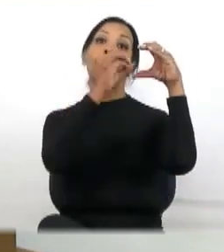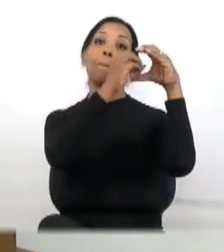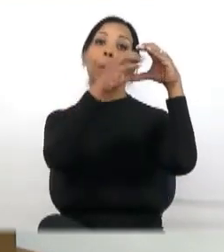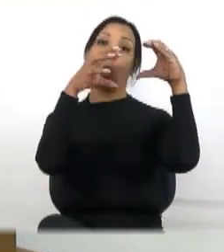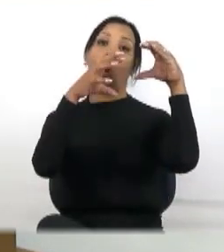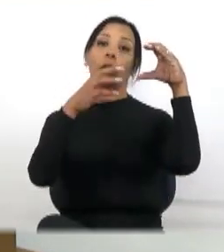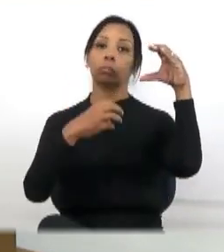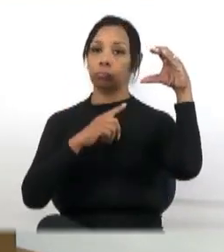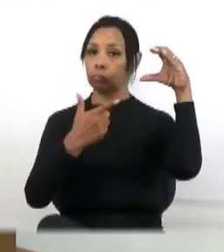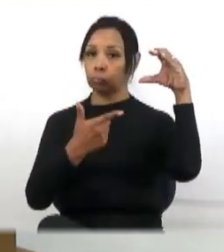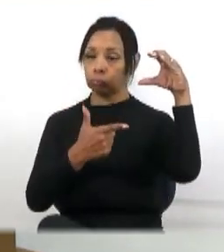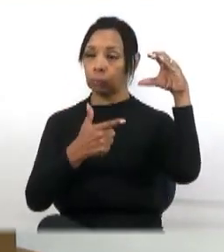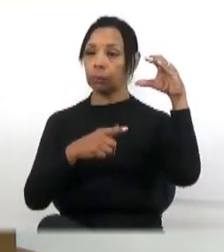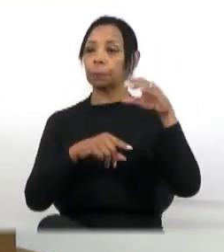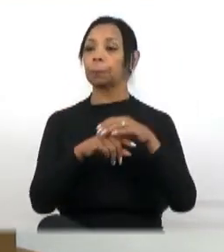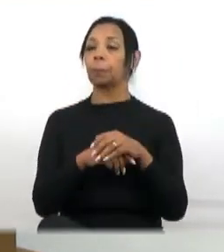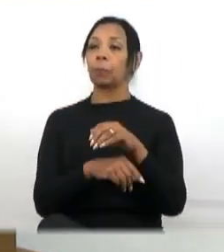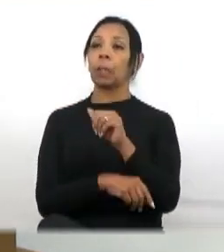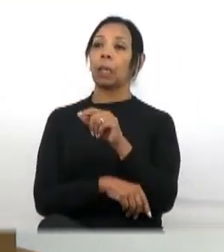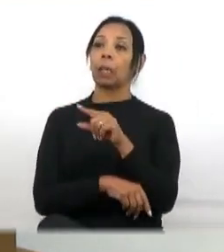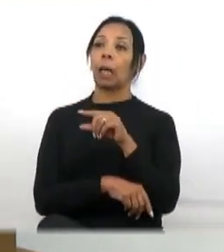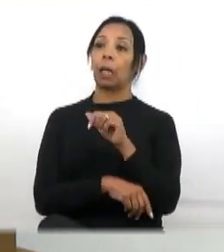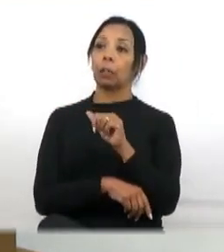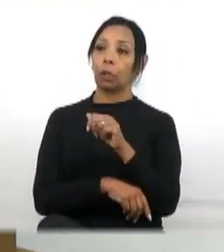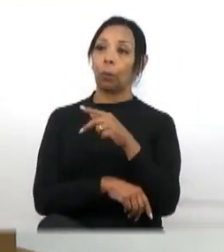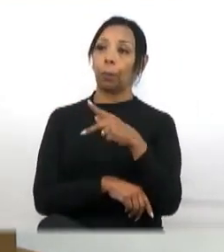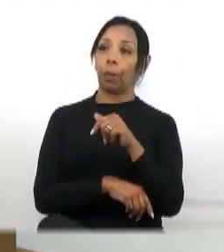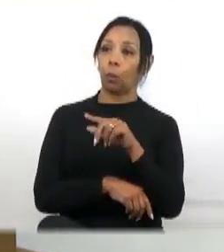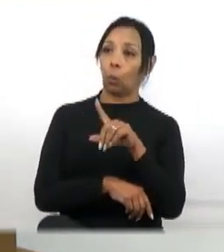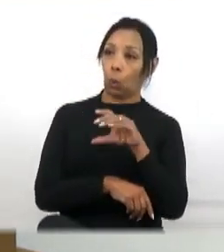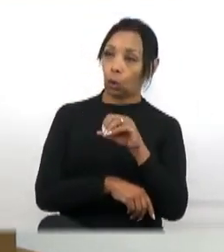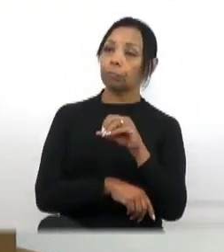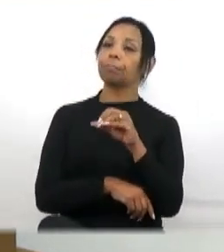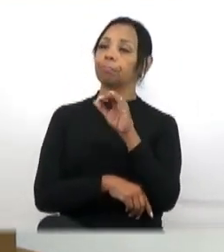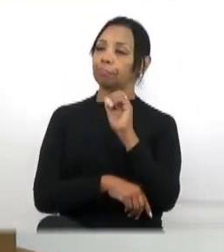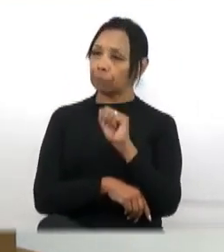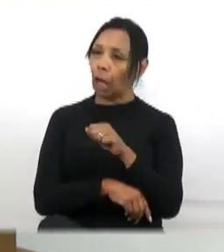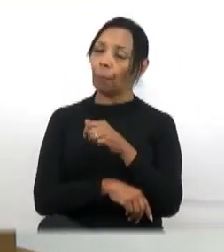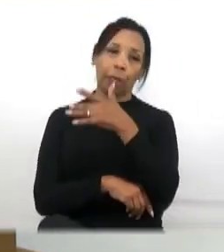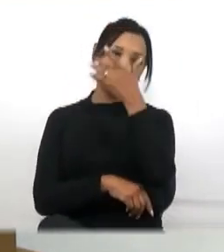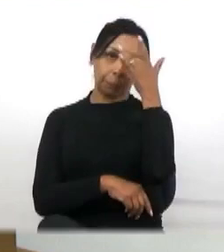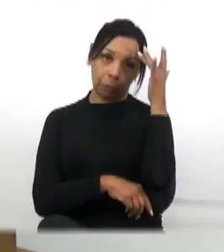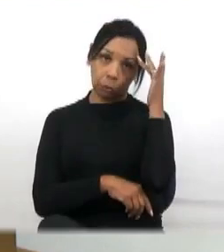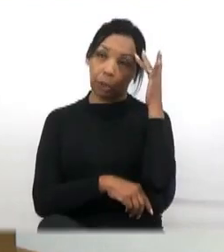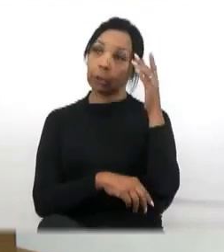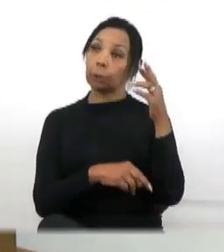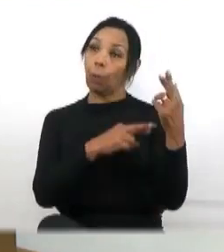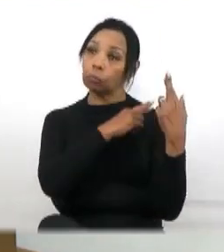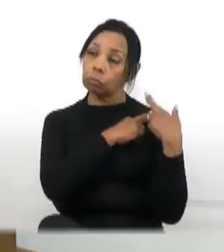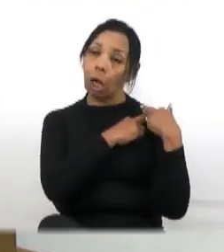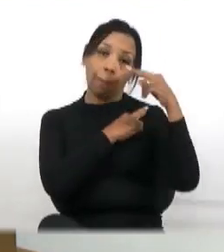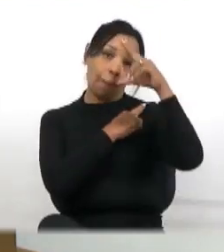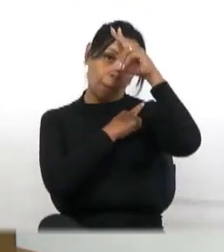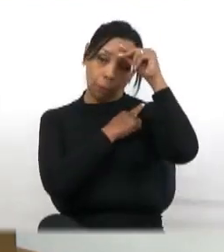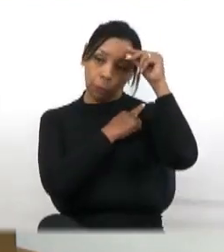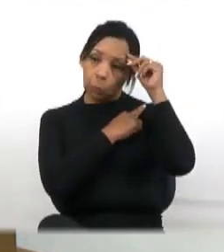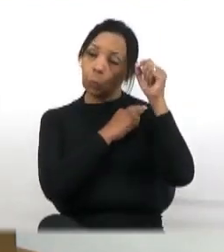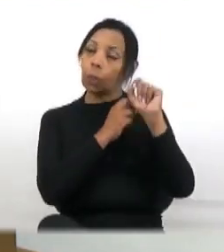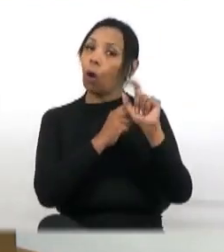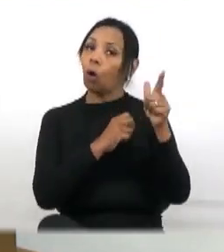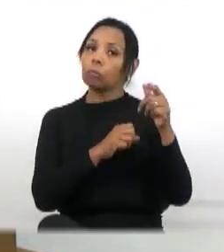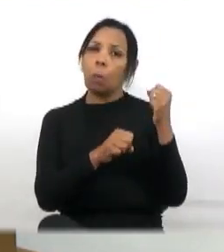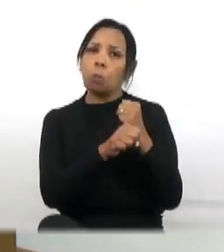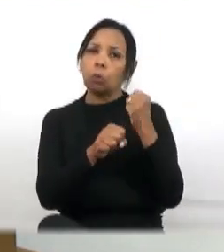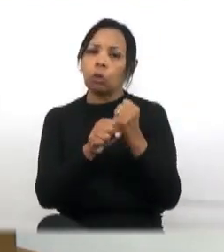Caixa, o Paolo, levasse isso aos olhos da prefeitura. O local está crescendo bastante ali